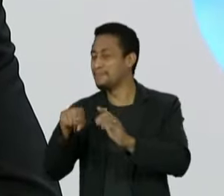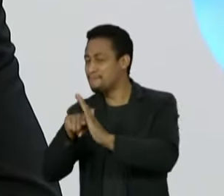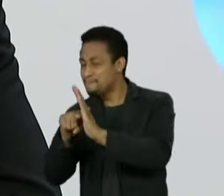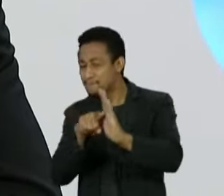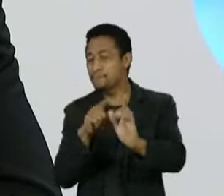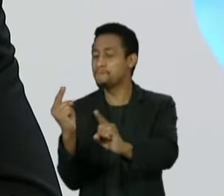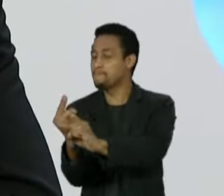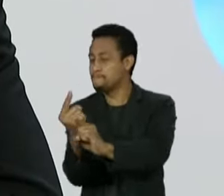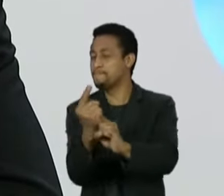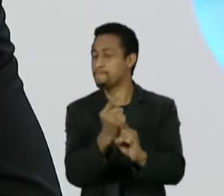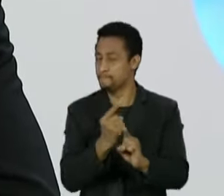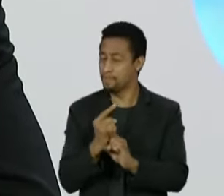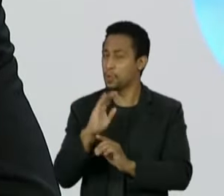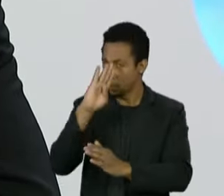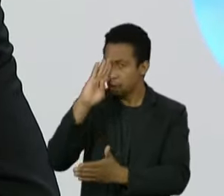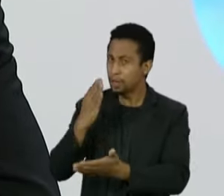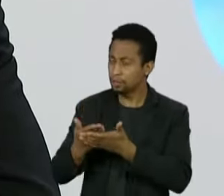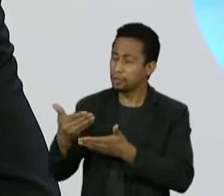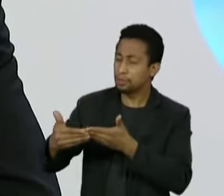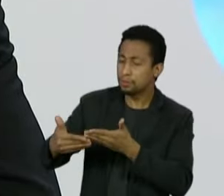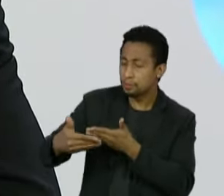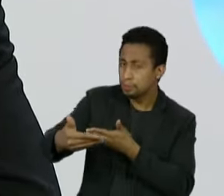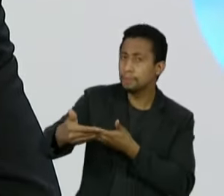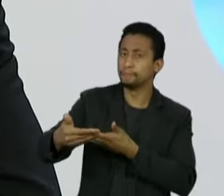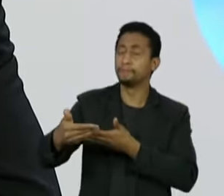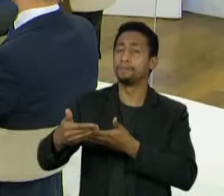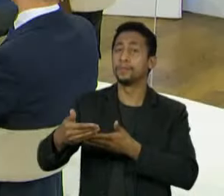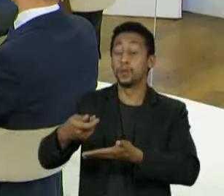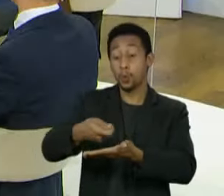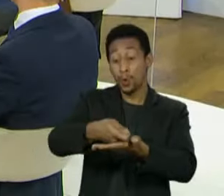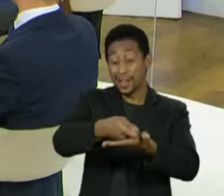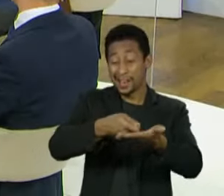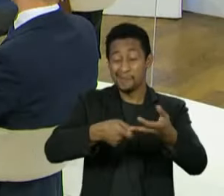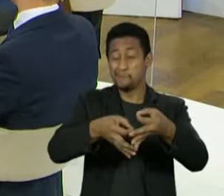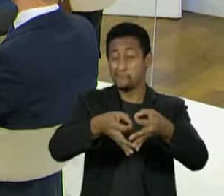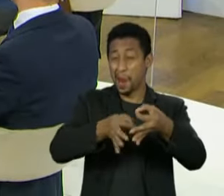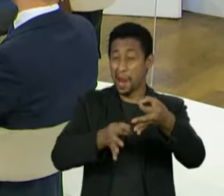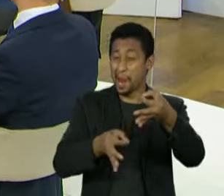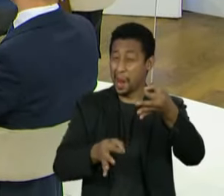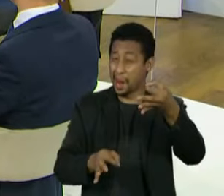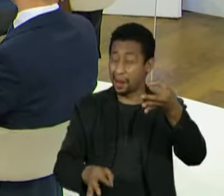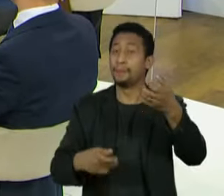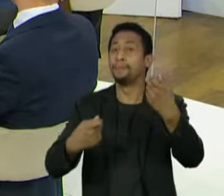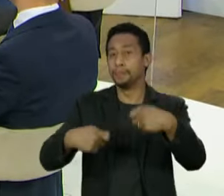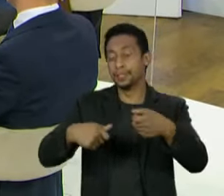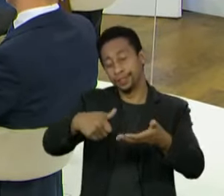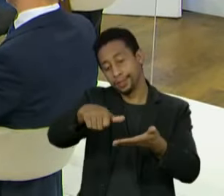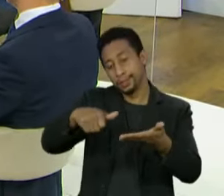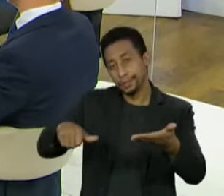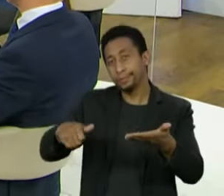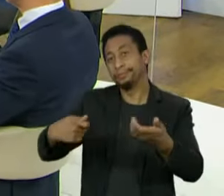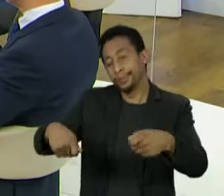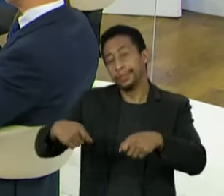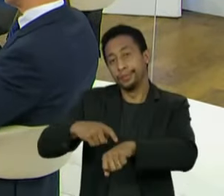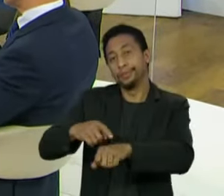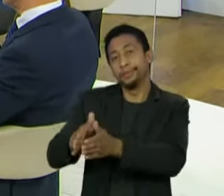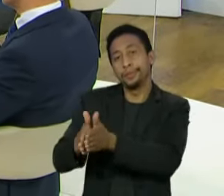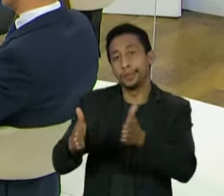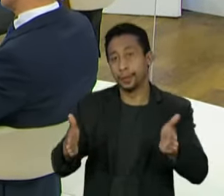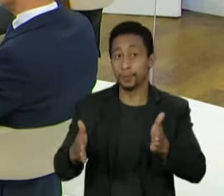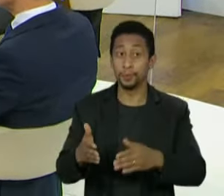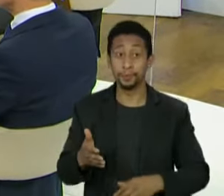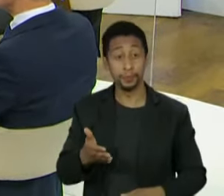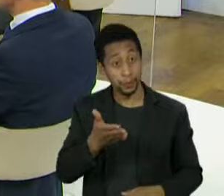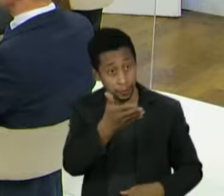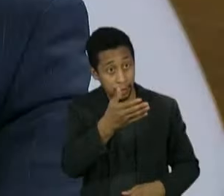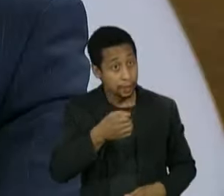de tempo, mais alguns dias, o relatório do Renan é muito extenso, e é natural que precise de mais tempo para ser analisado. E o senhor, senador?